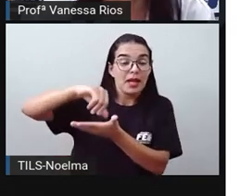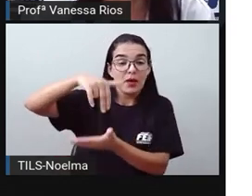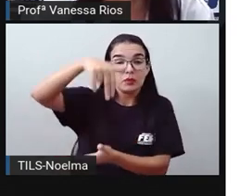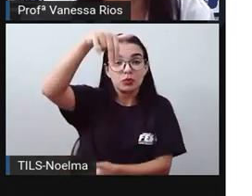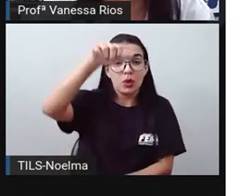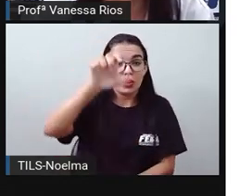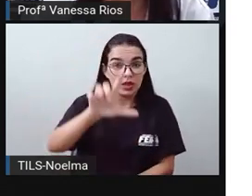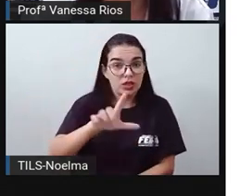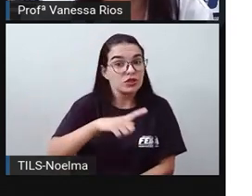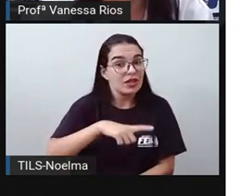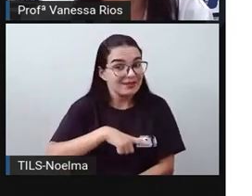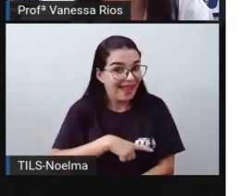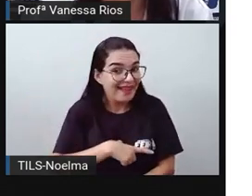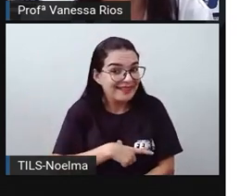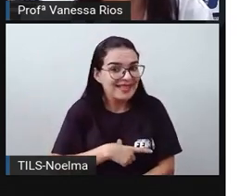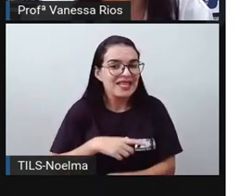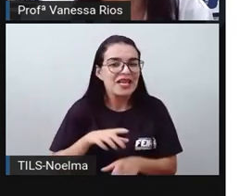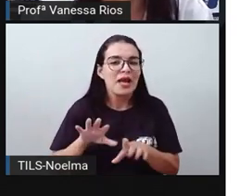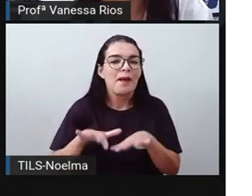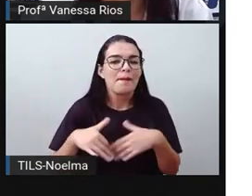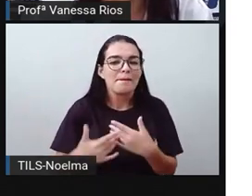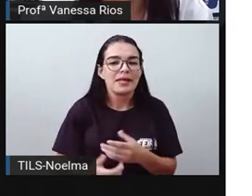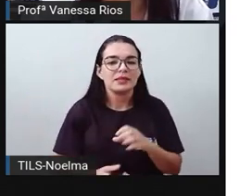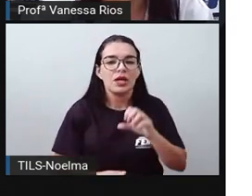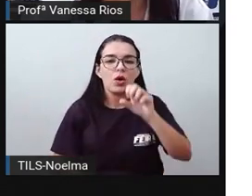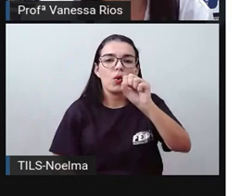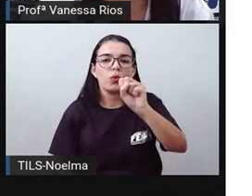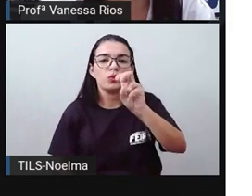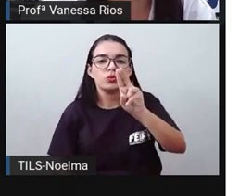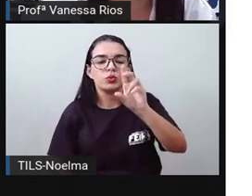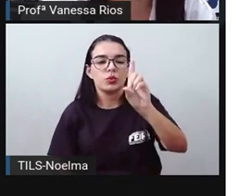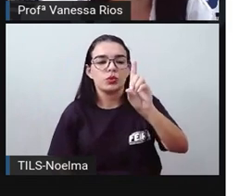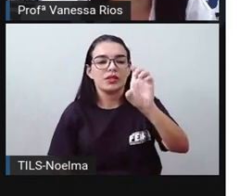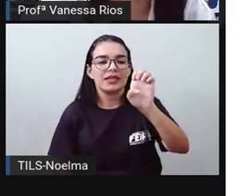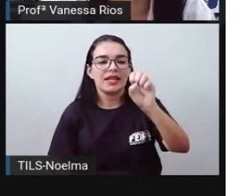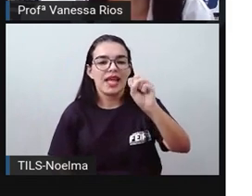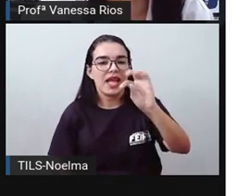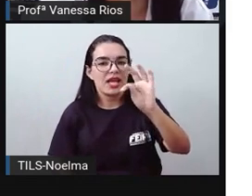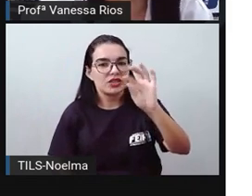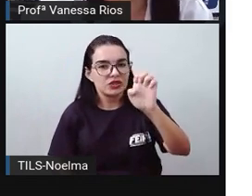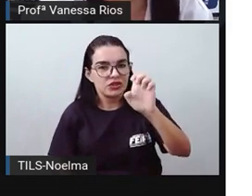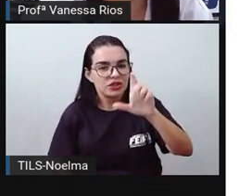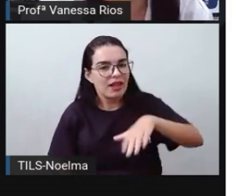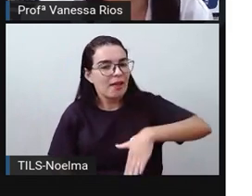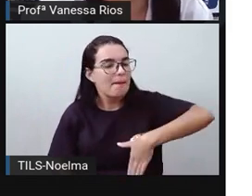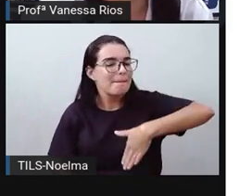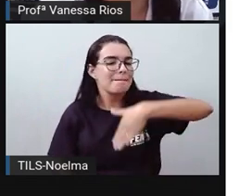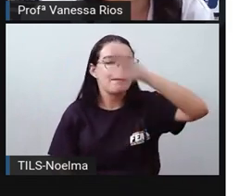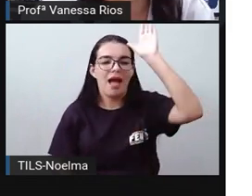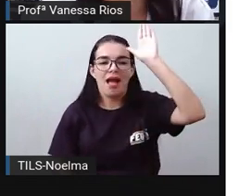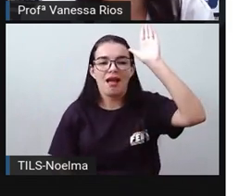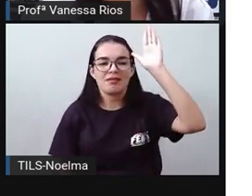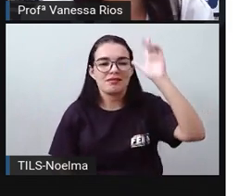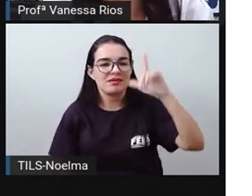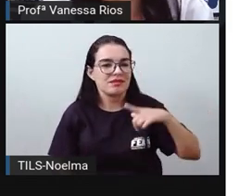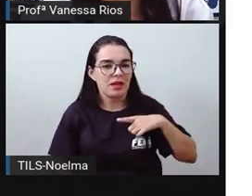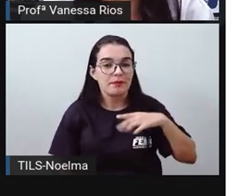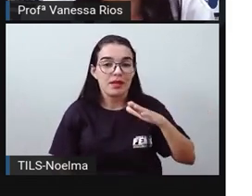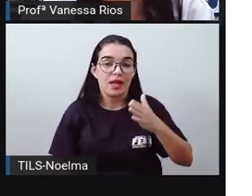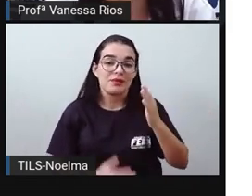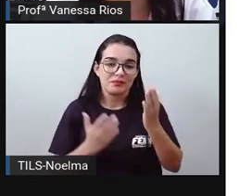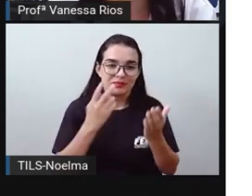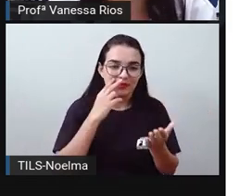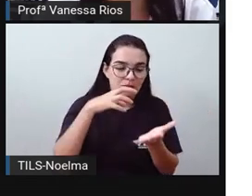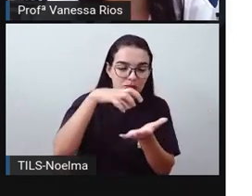e aí também aqui em estados do Sudeste, mas, novamente, a região Centro-Oeste, a região Norte,